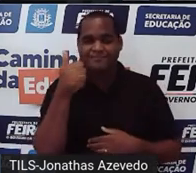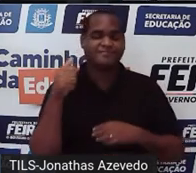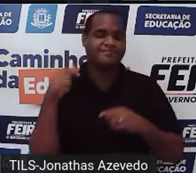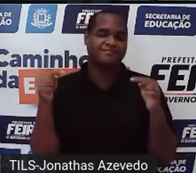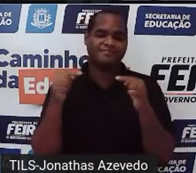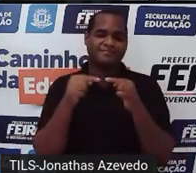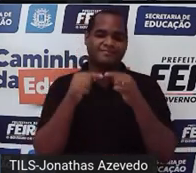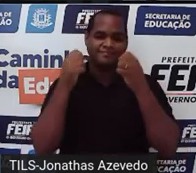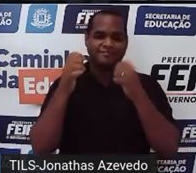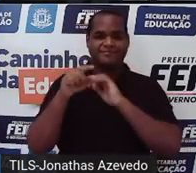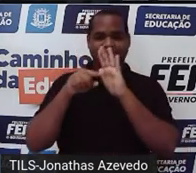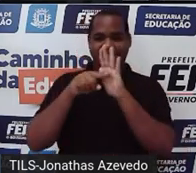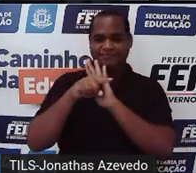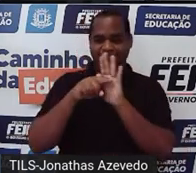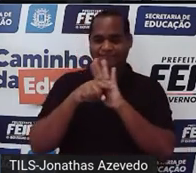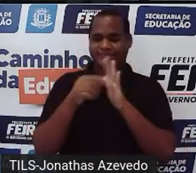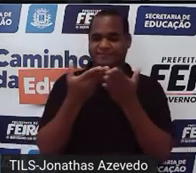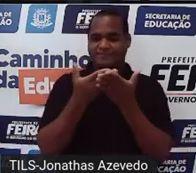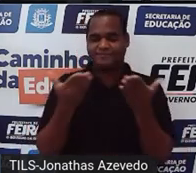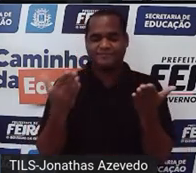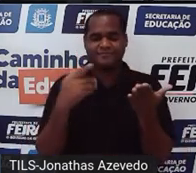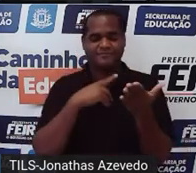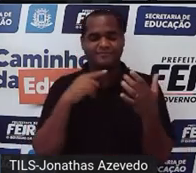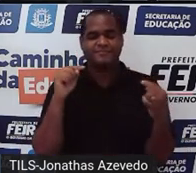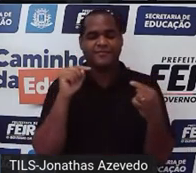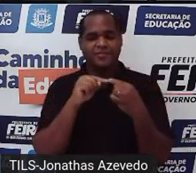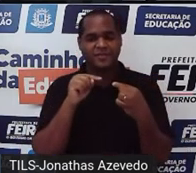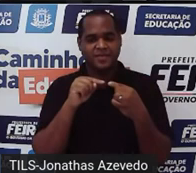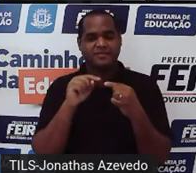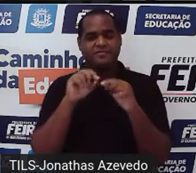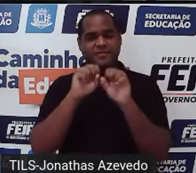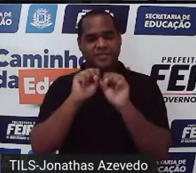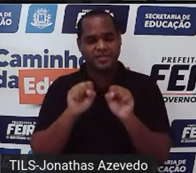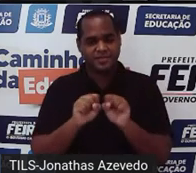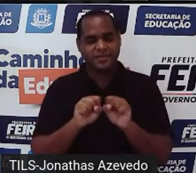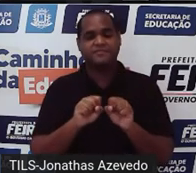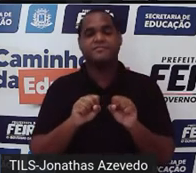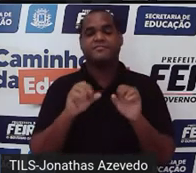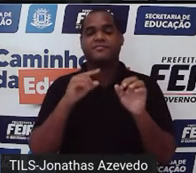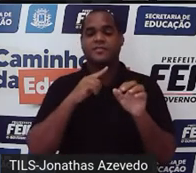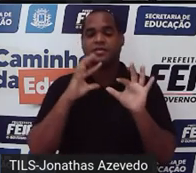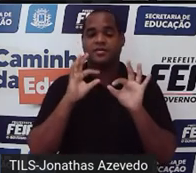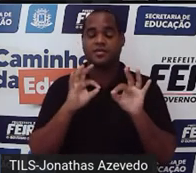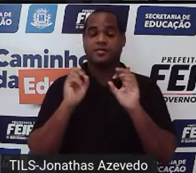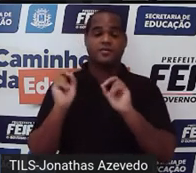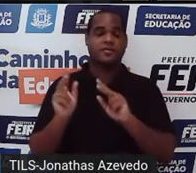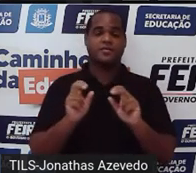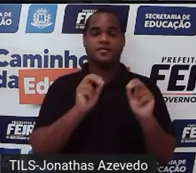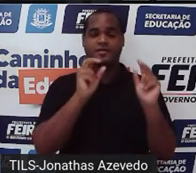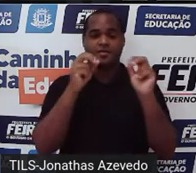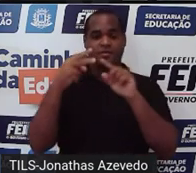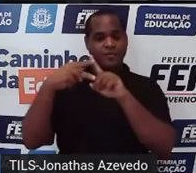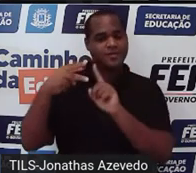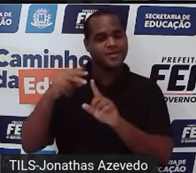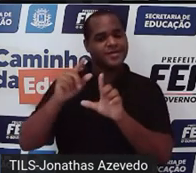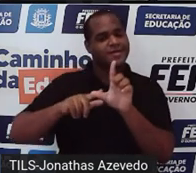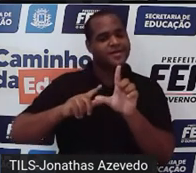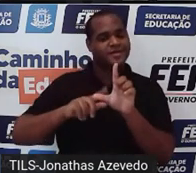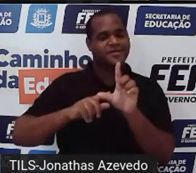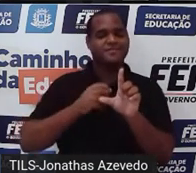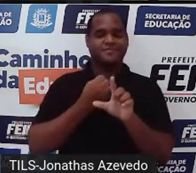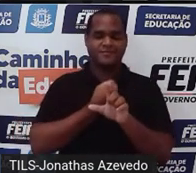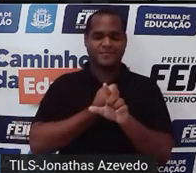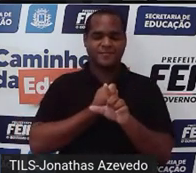essa é a análise para esse tipo de sistema de equação do primeiro grau com duas incógnitas tá bom então